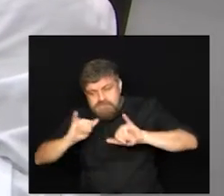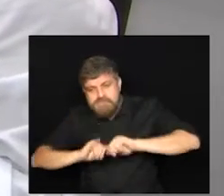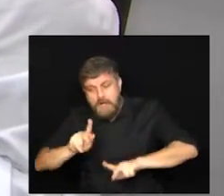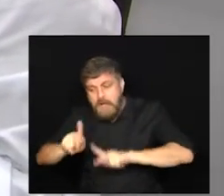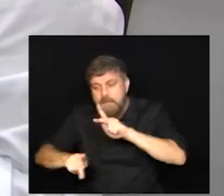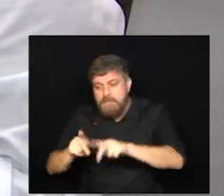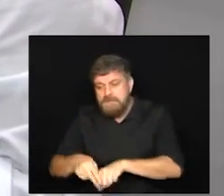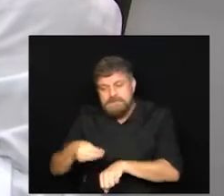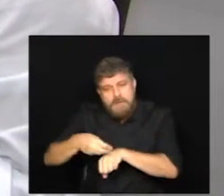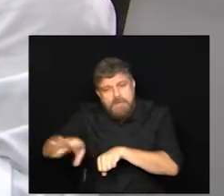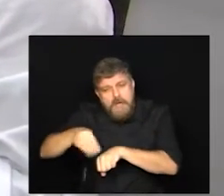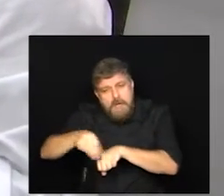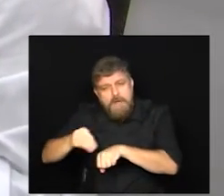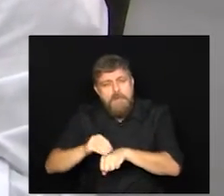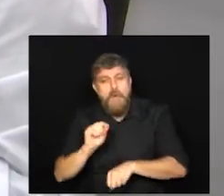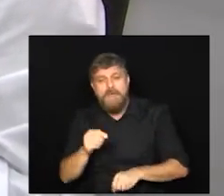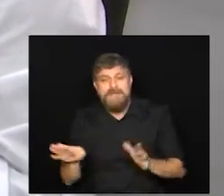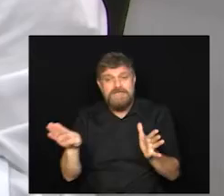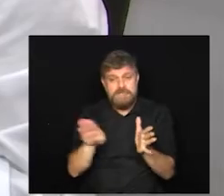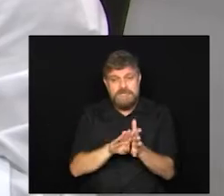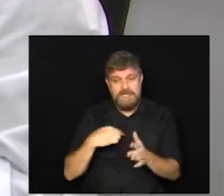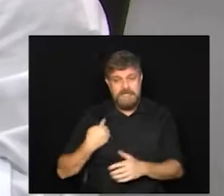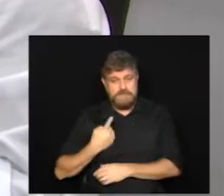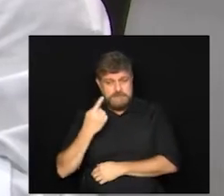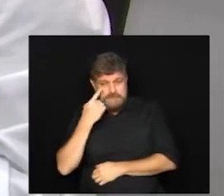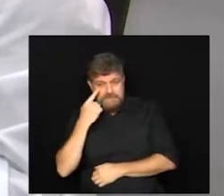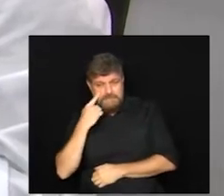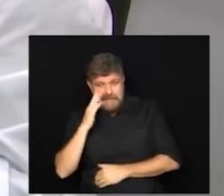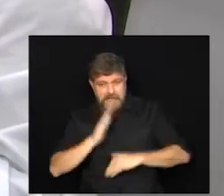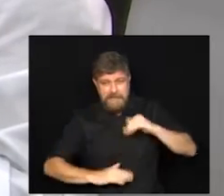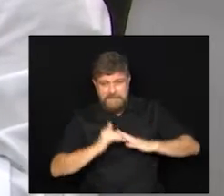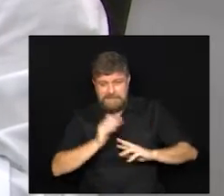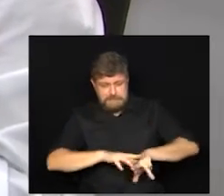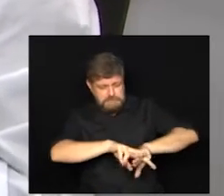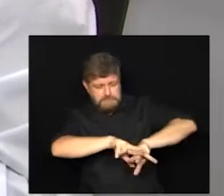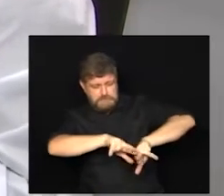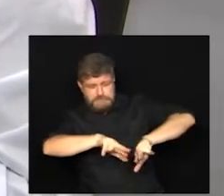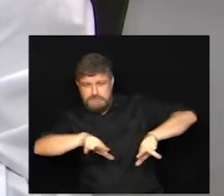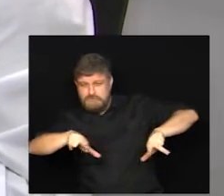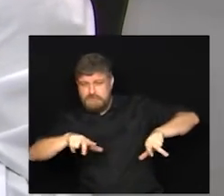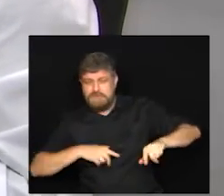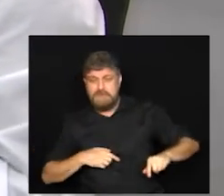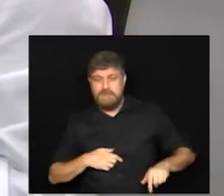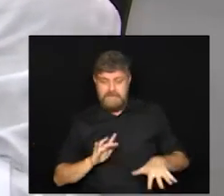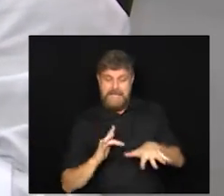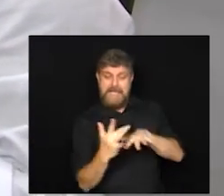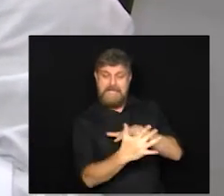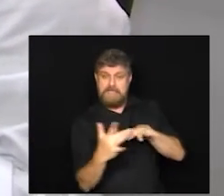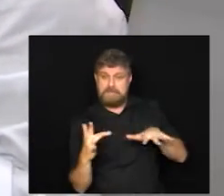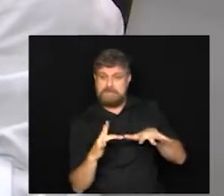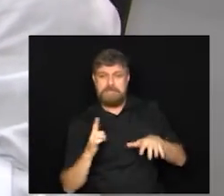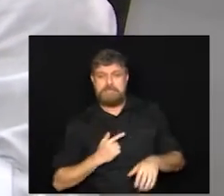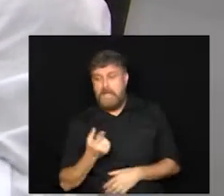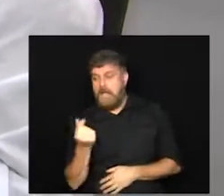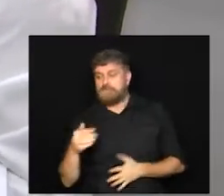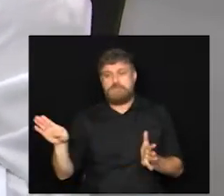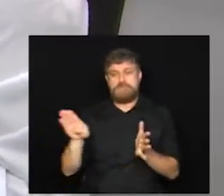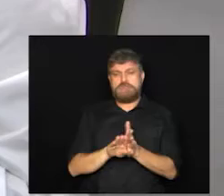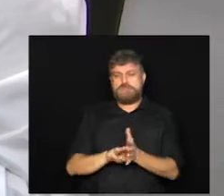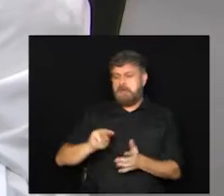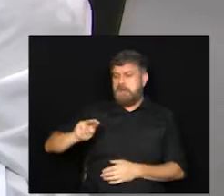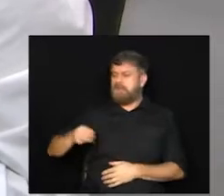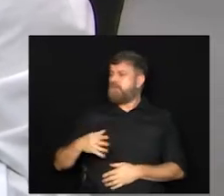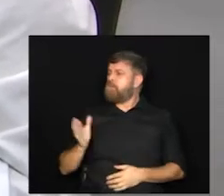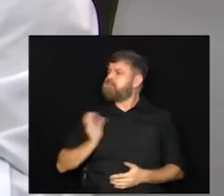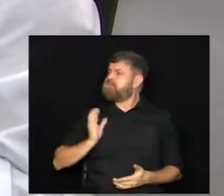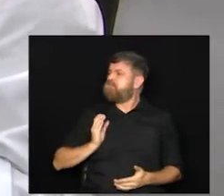população do que está chegando. A gente vê muitas coisas rodando pelas redes sociais. Ah, veio não sei quantos milhões para